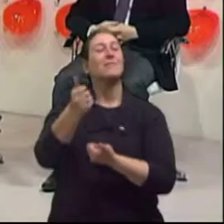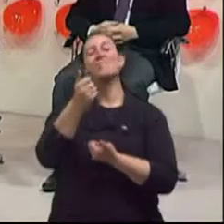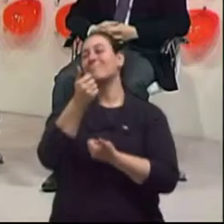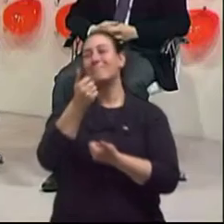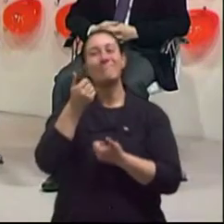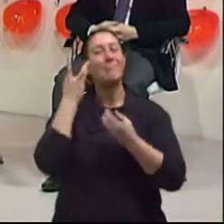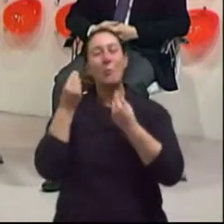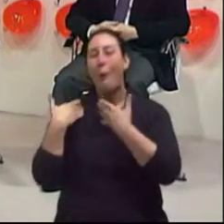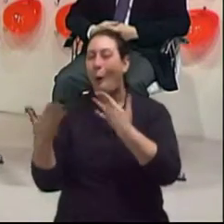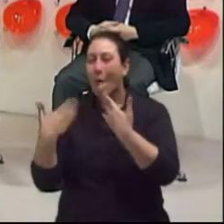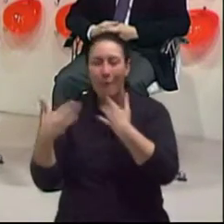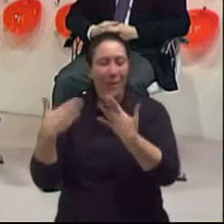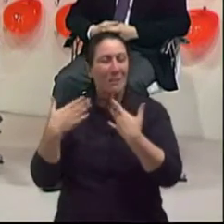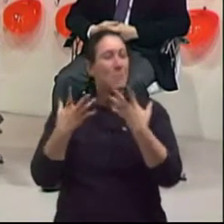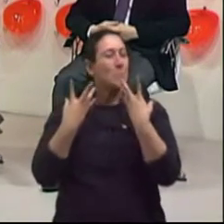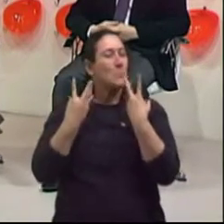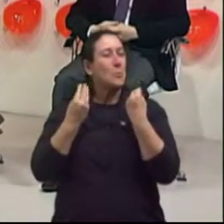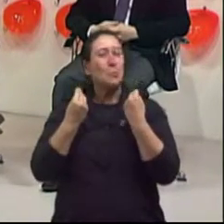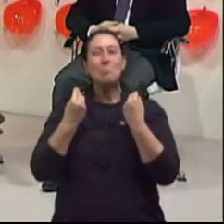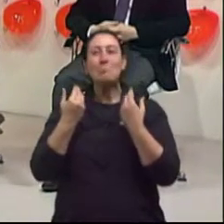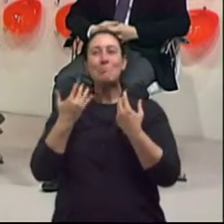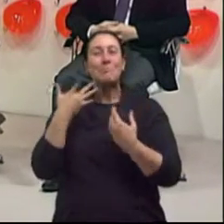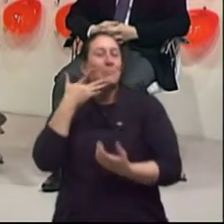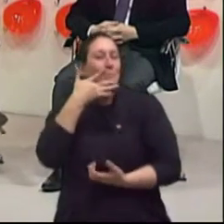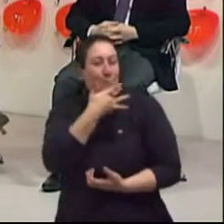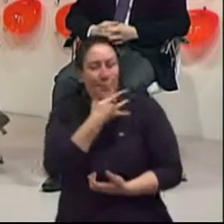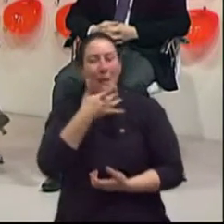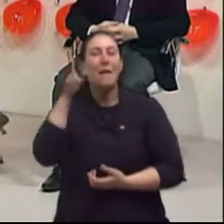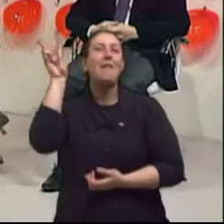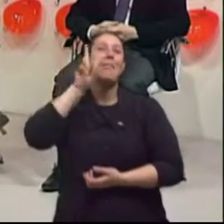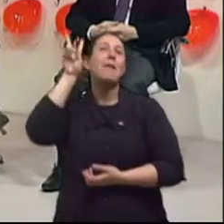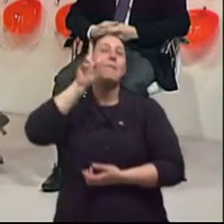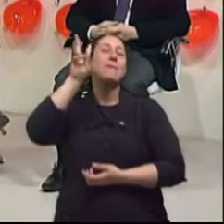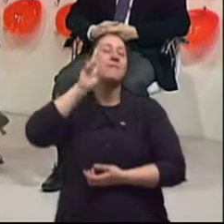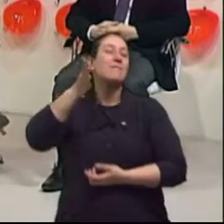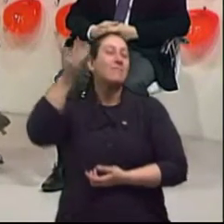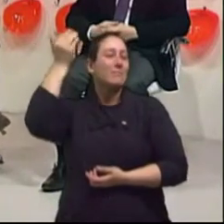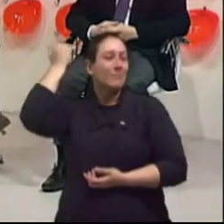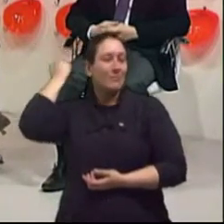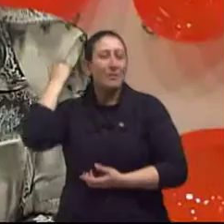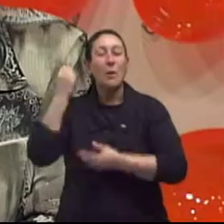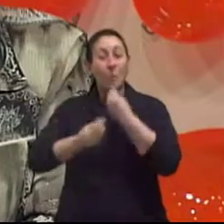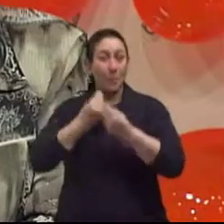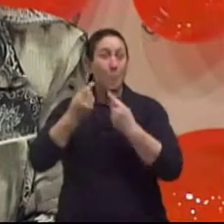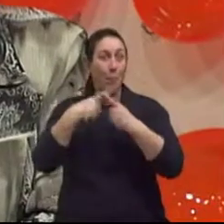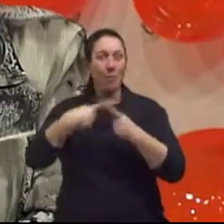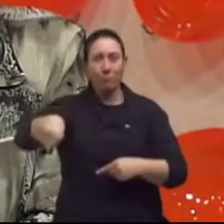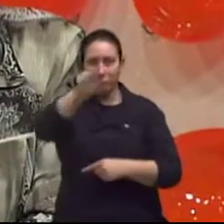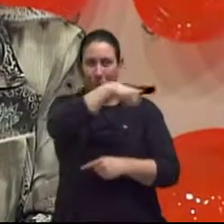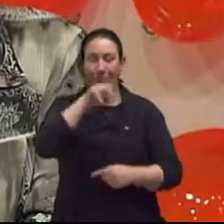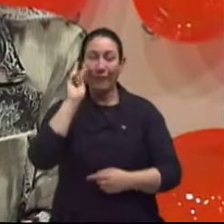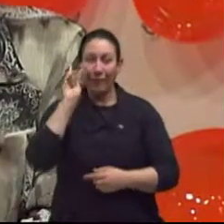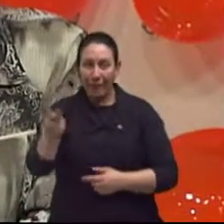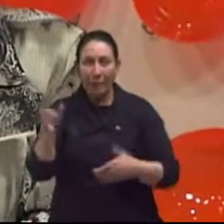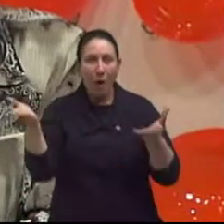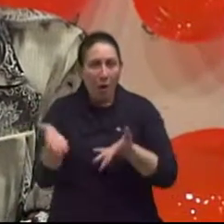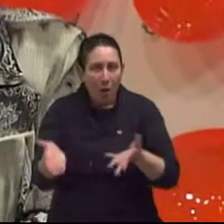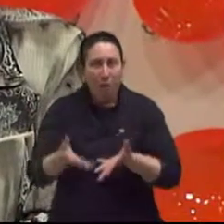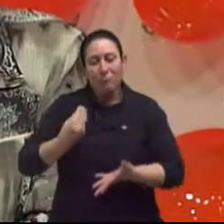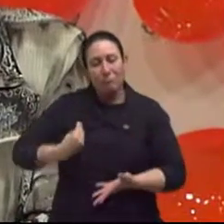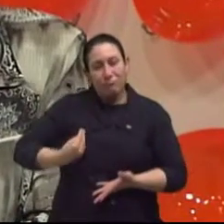conversa muito franca e com lembranças maravilhosas que todos vocês que estão em casa agora vendo o programa